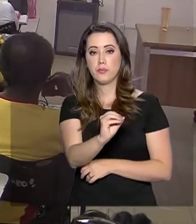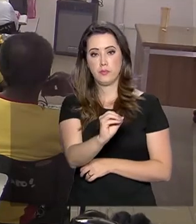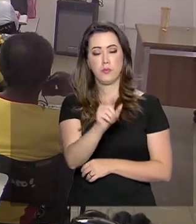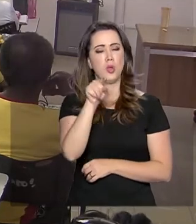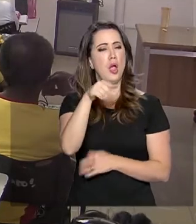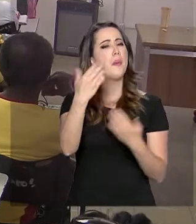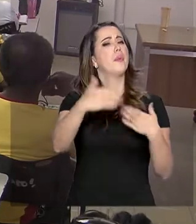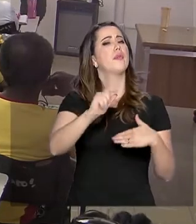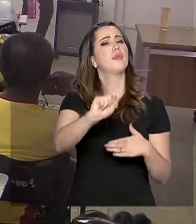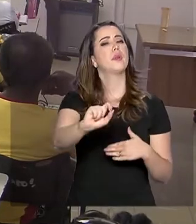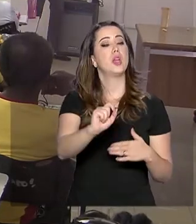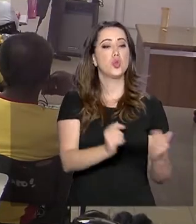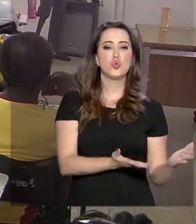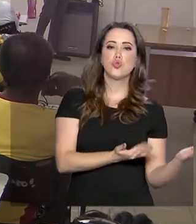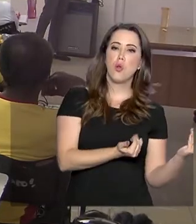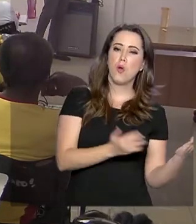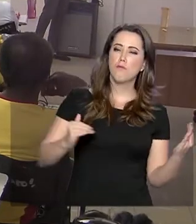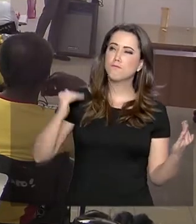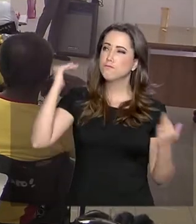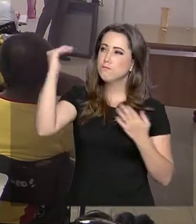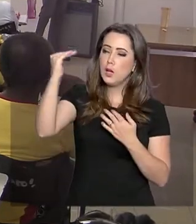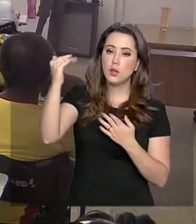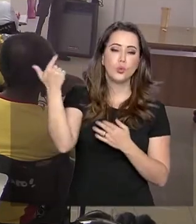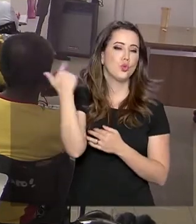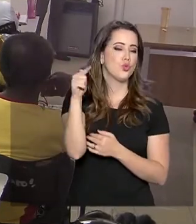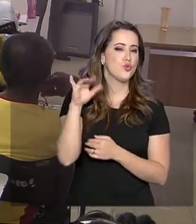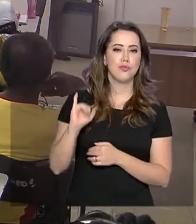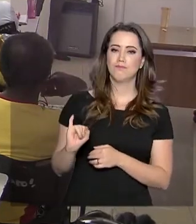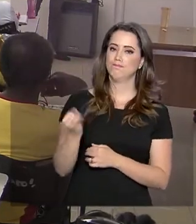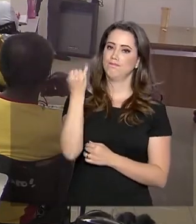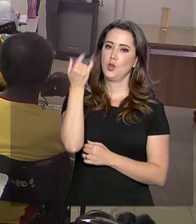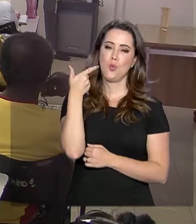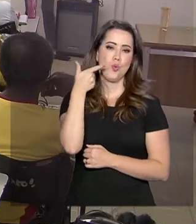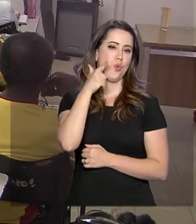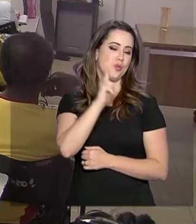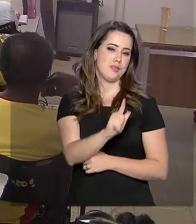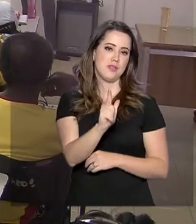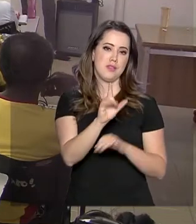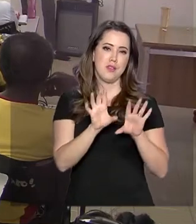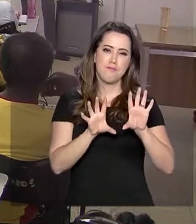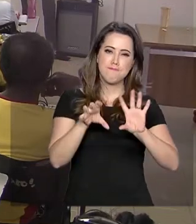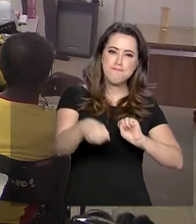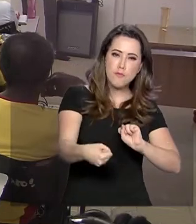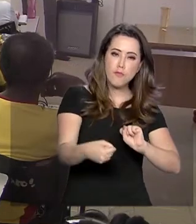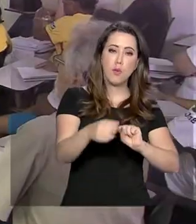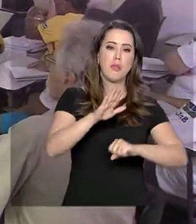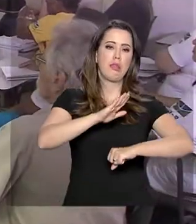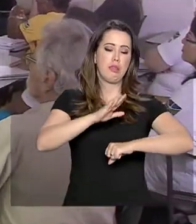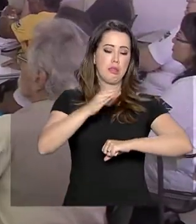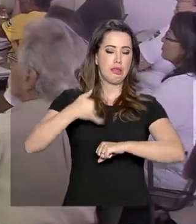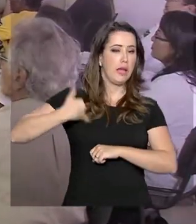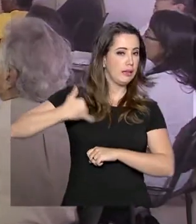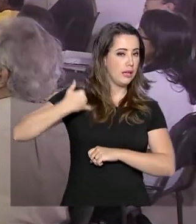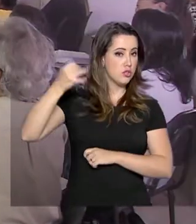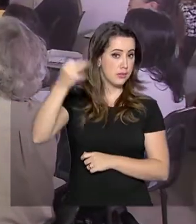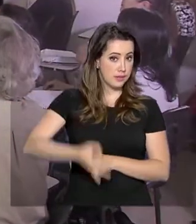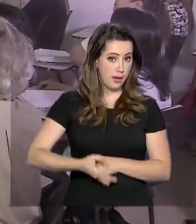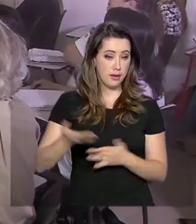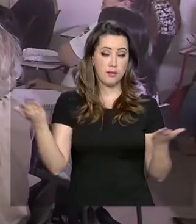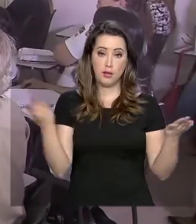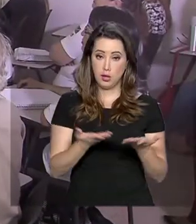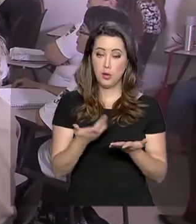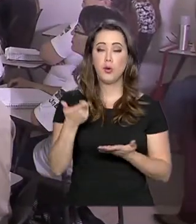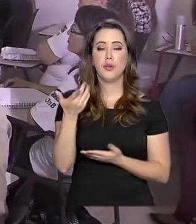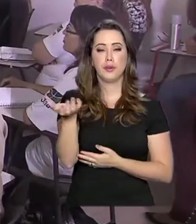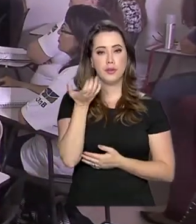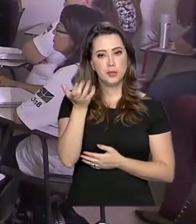é destinado a jovens e adultos que não tiveram oportunidade de concluir os estudos na idade apropriada e querem obter um